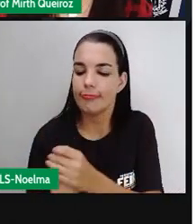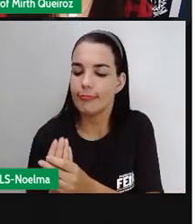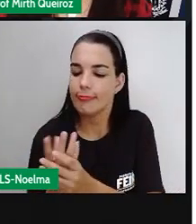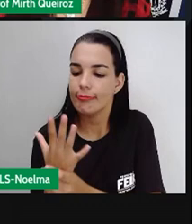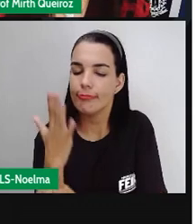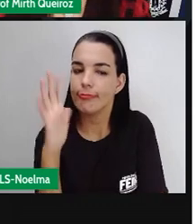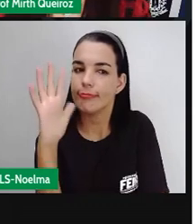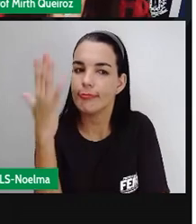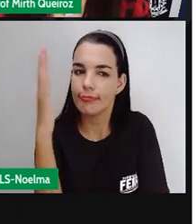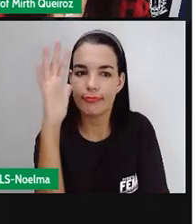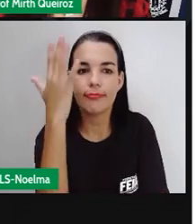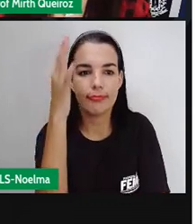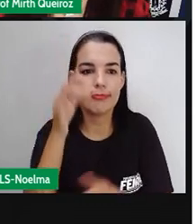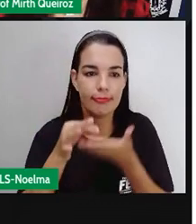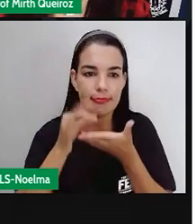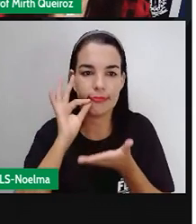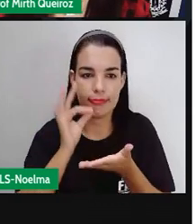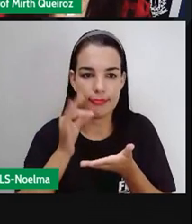roxas.